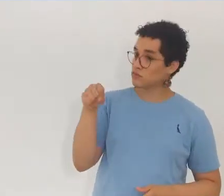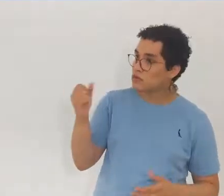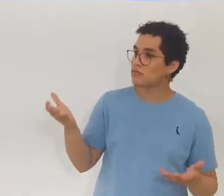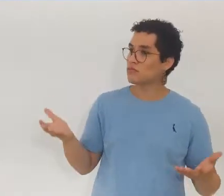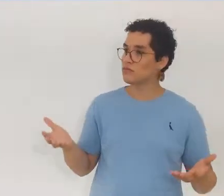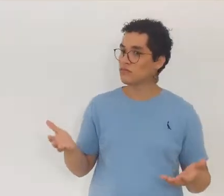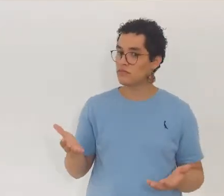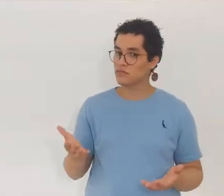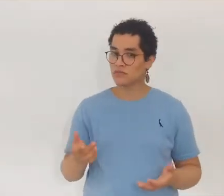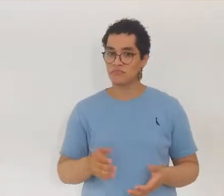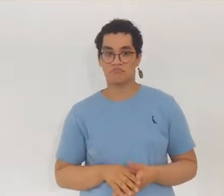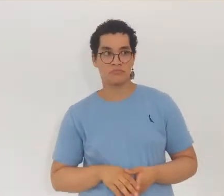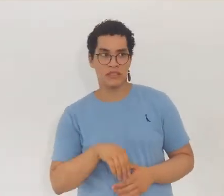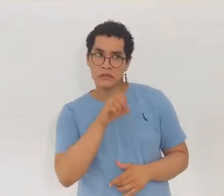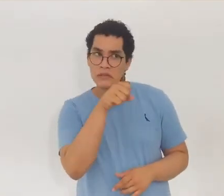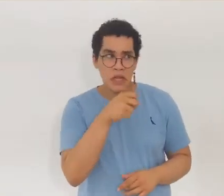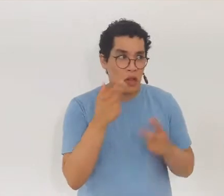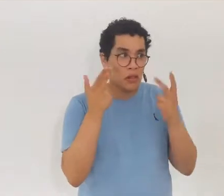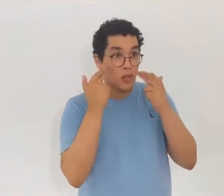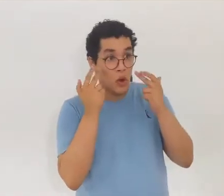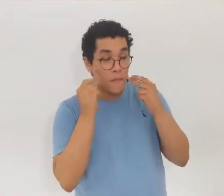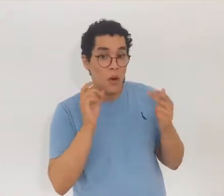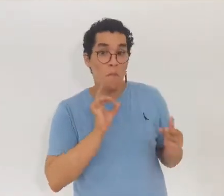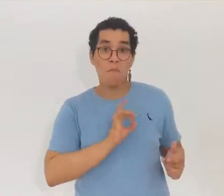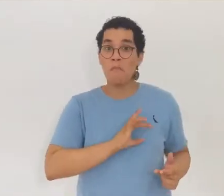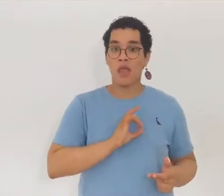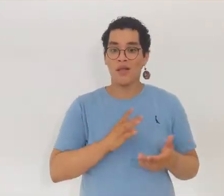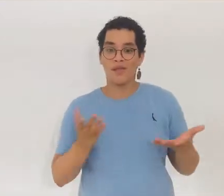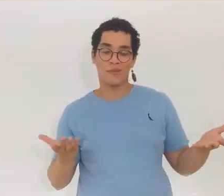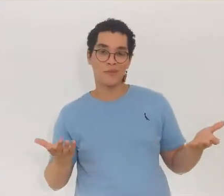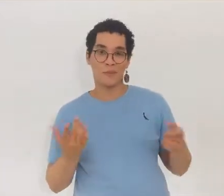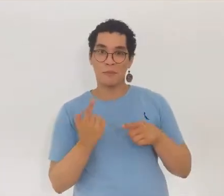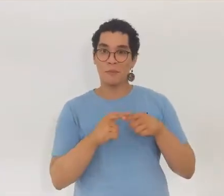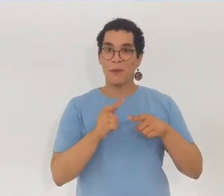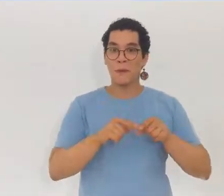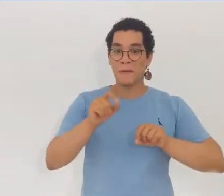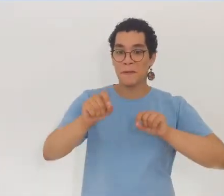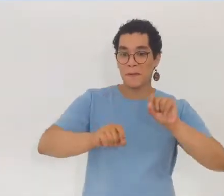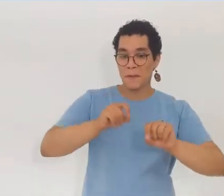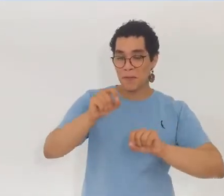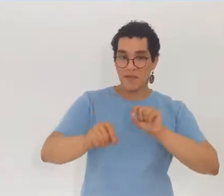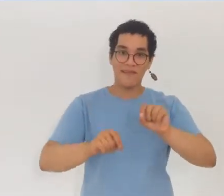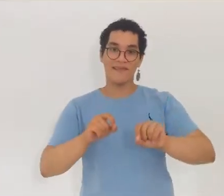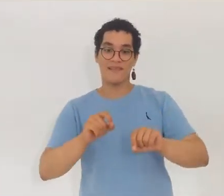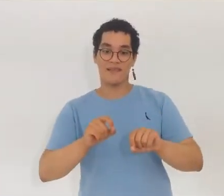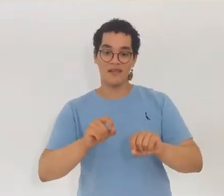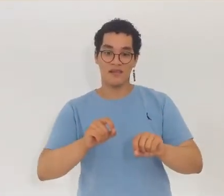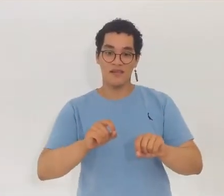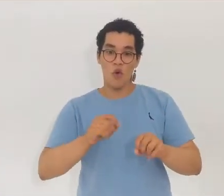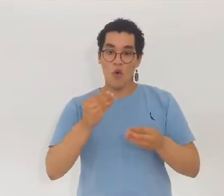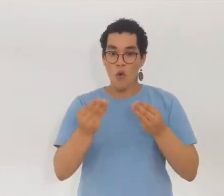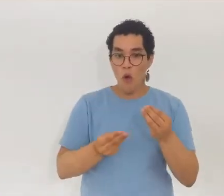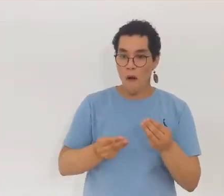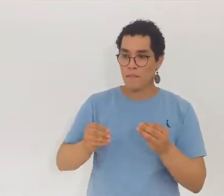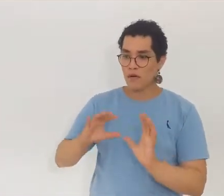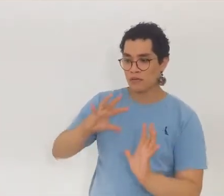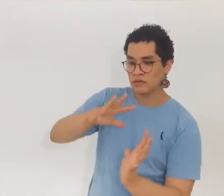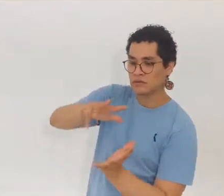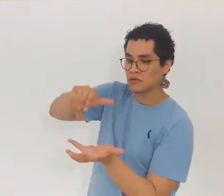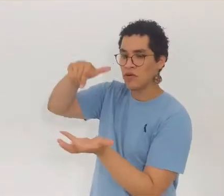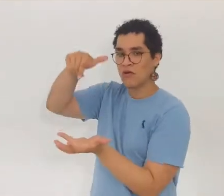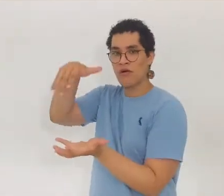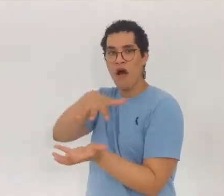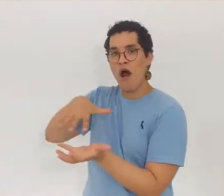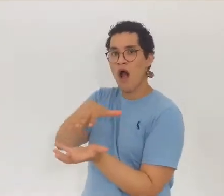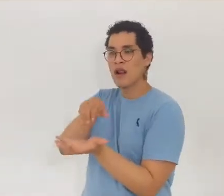sim. O Espírita tem medo de morrer? E a resposta é sim. O que afinal de contas,